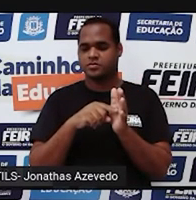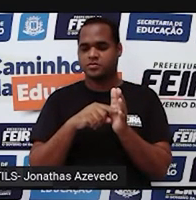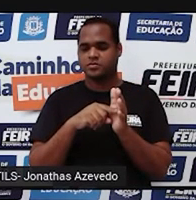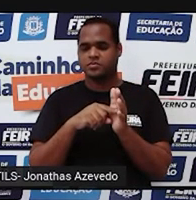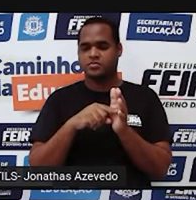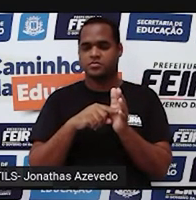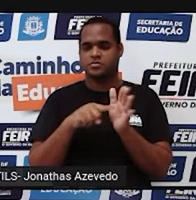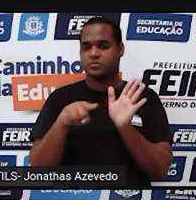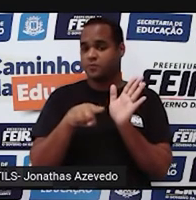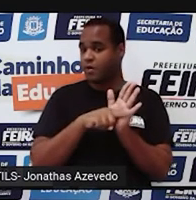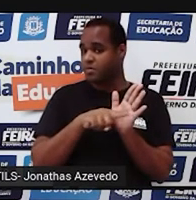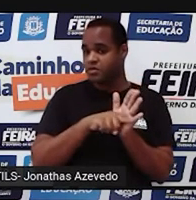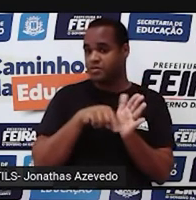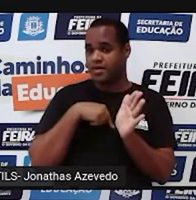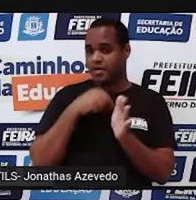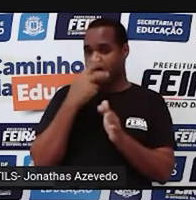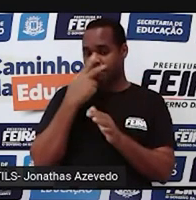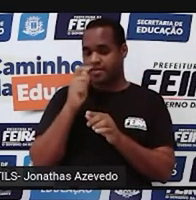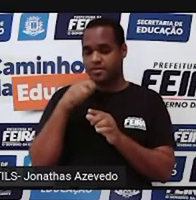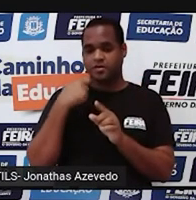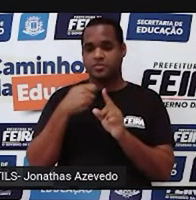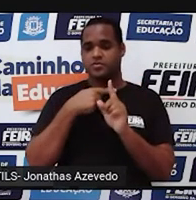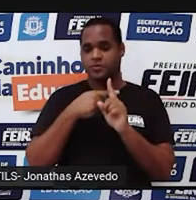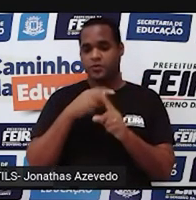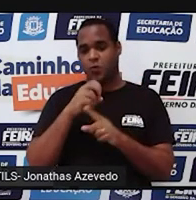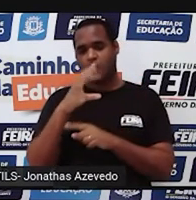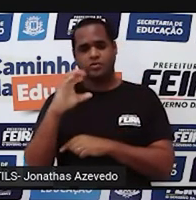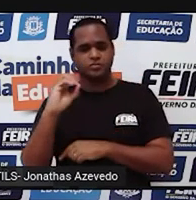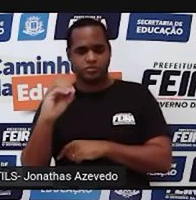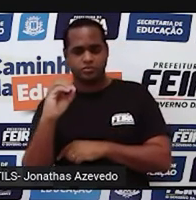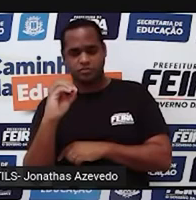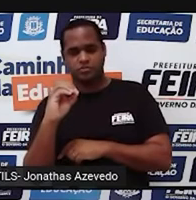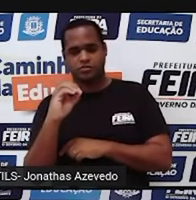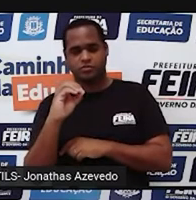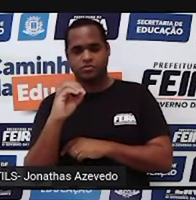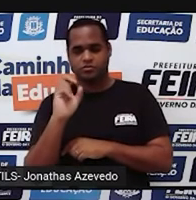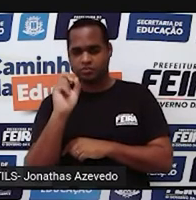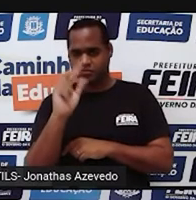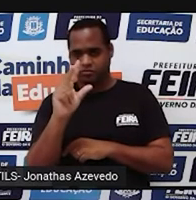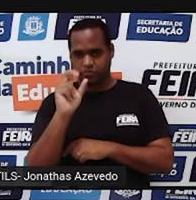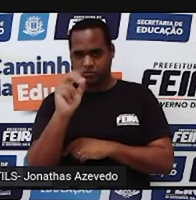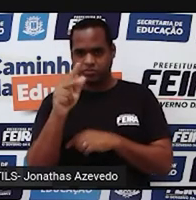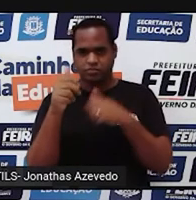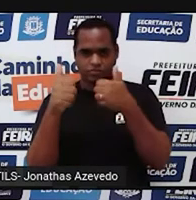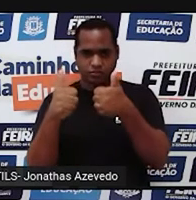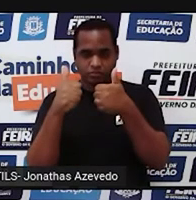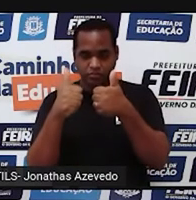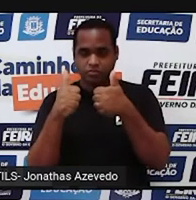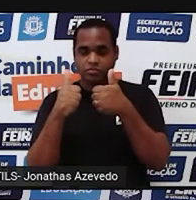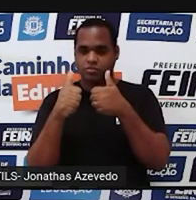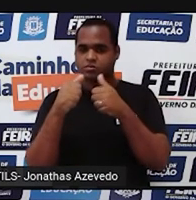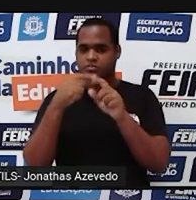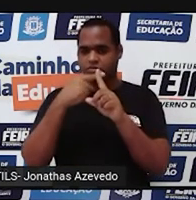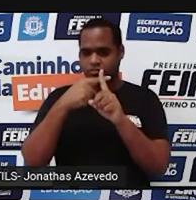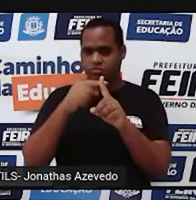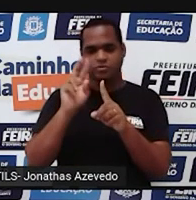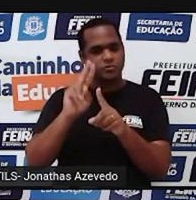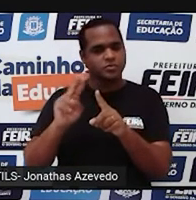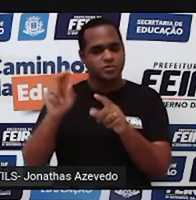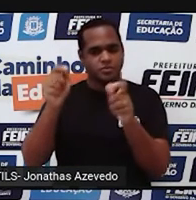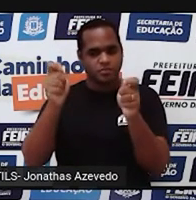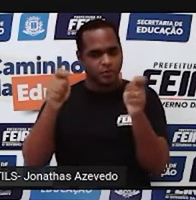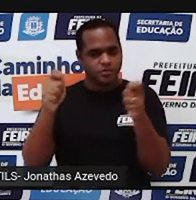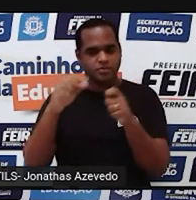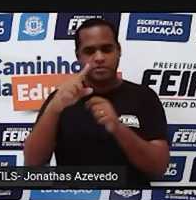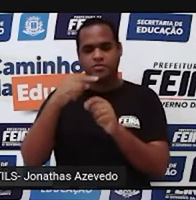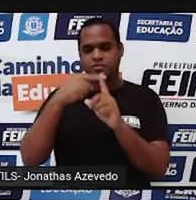é positivo ou zero, tá? E o positivo a gente até pode usar o sinalzinho de mais